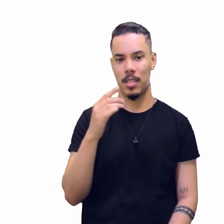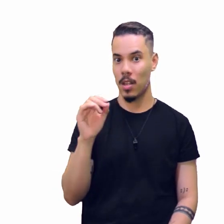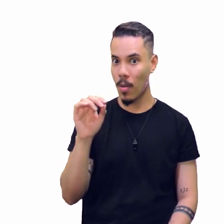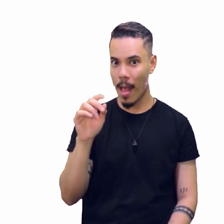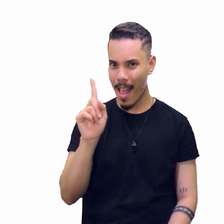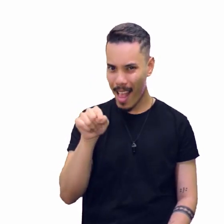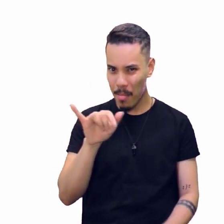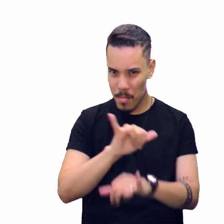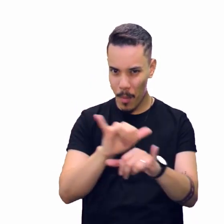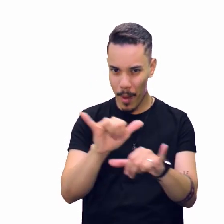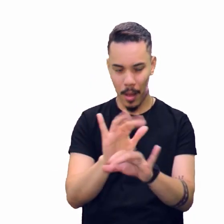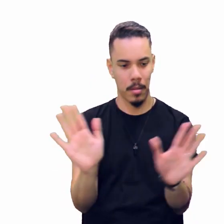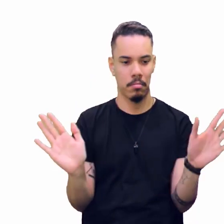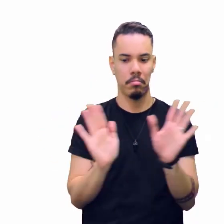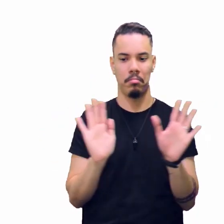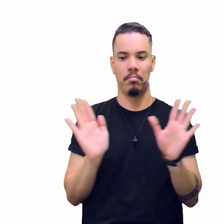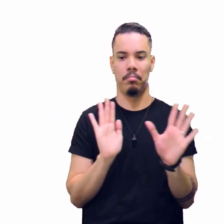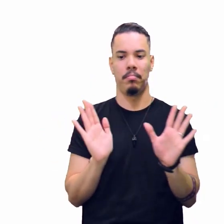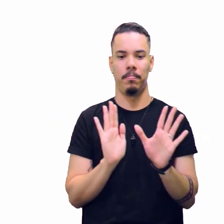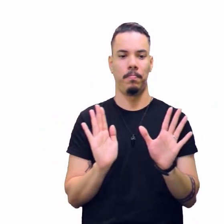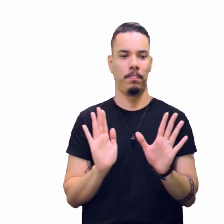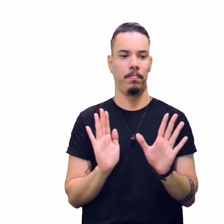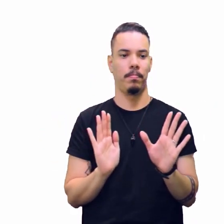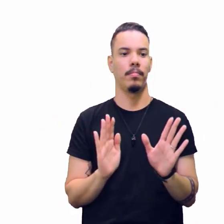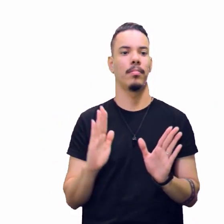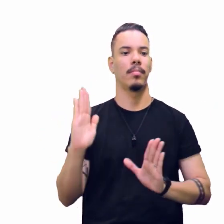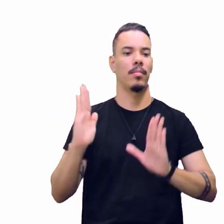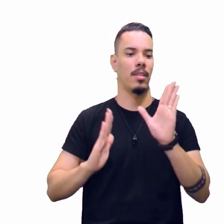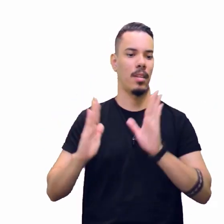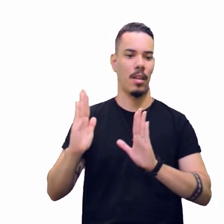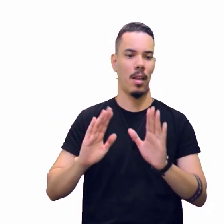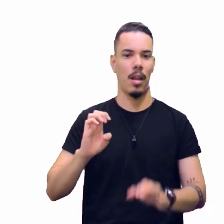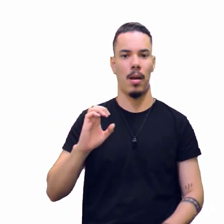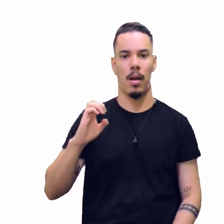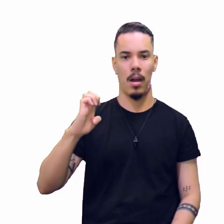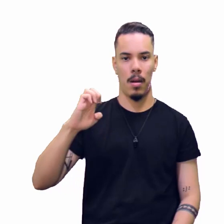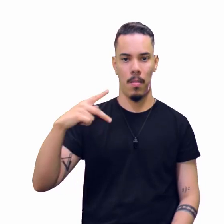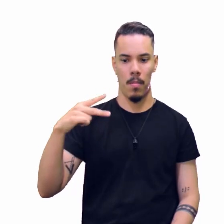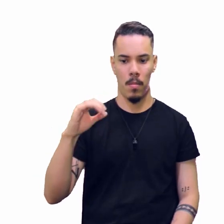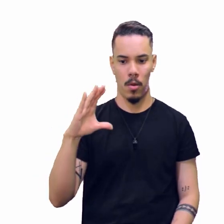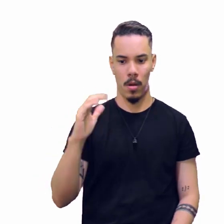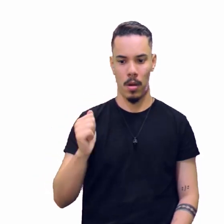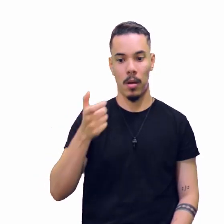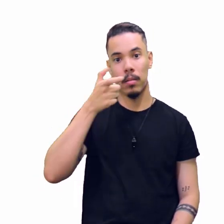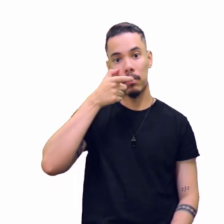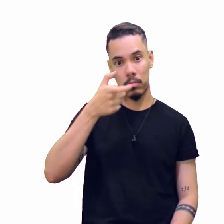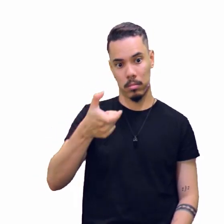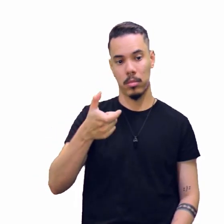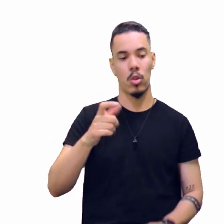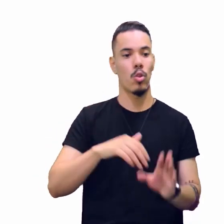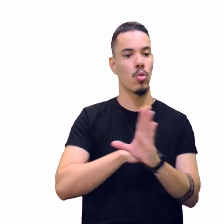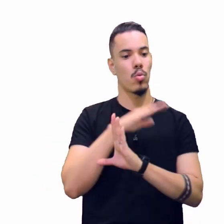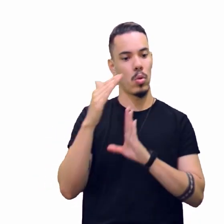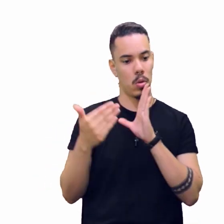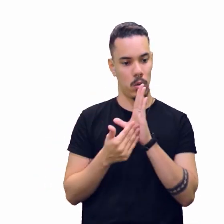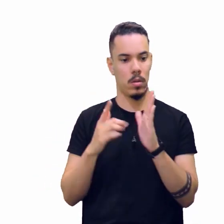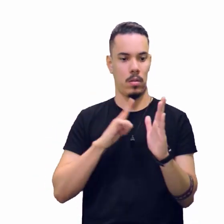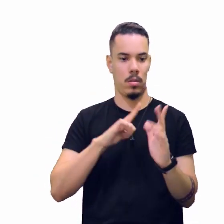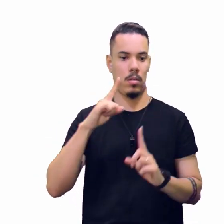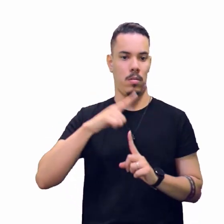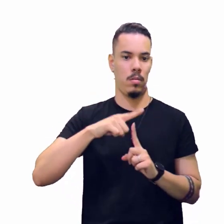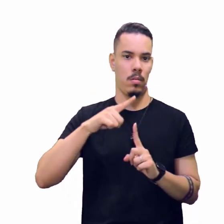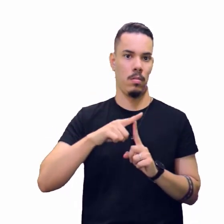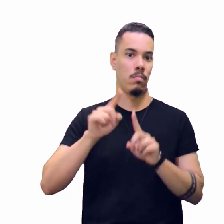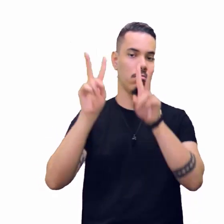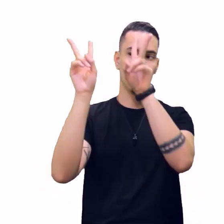propaganda nenhuma, Matiu. Na revista Época, super interessante, todos trazem algum tipo de